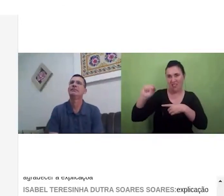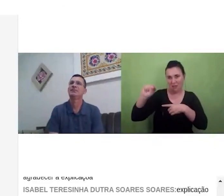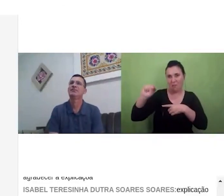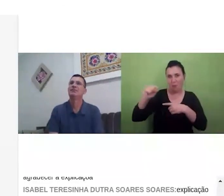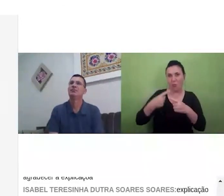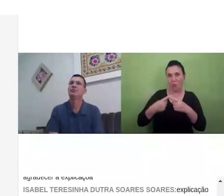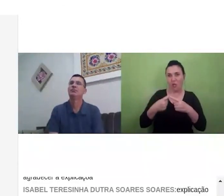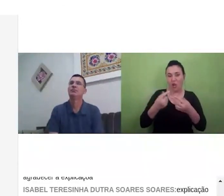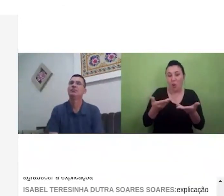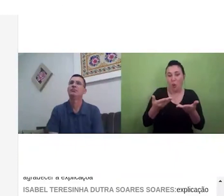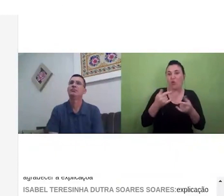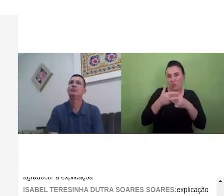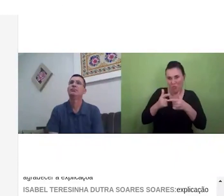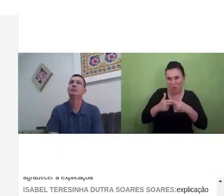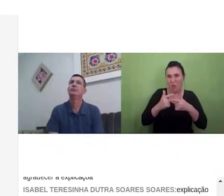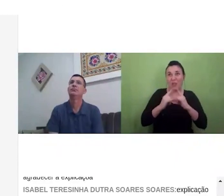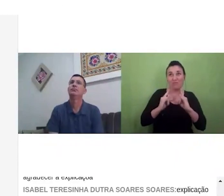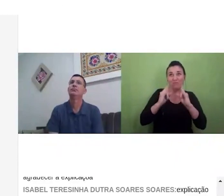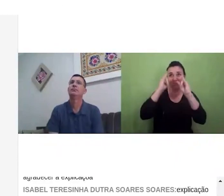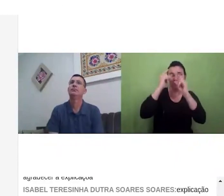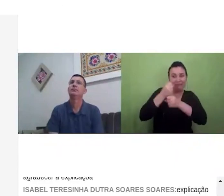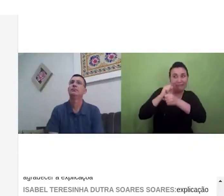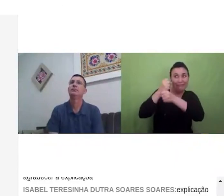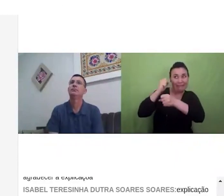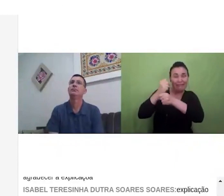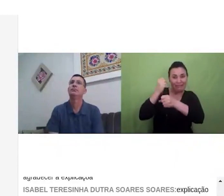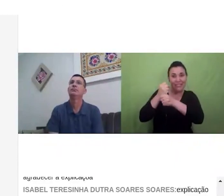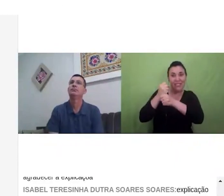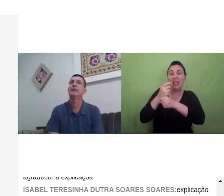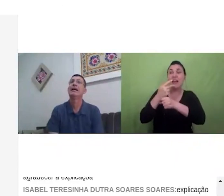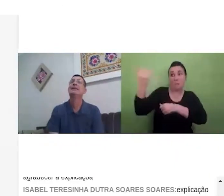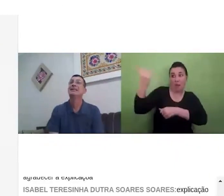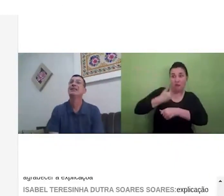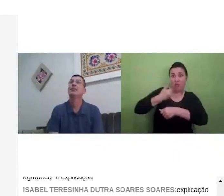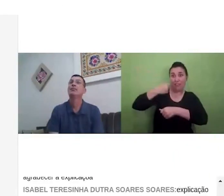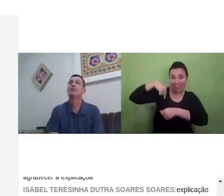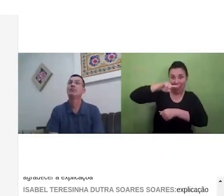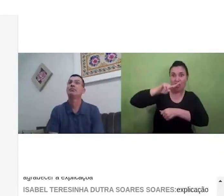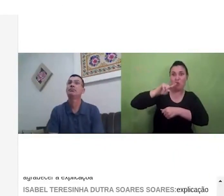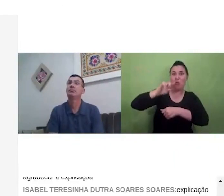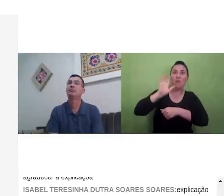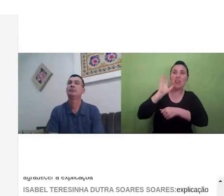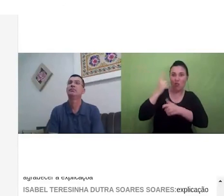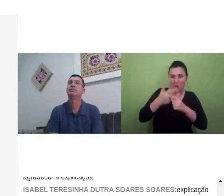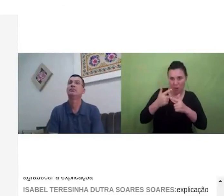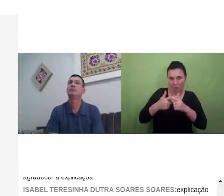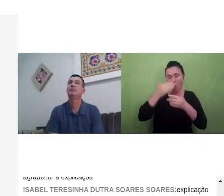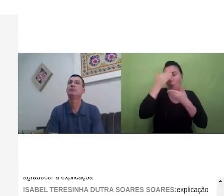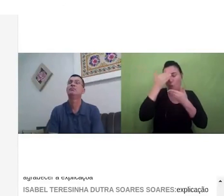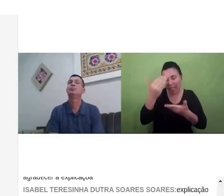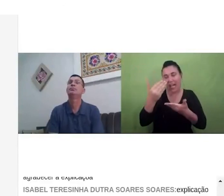apartamento e a mão de obra me ligou dizendo que estava em resolver obrigada e boa tarde a todos e a todas ela está sempre subindo